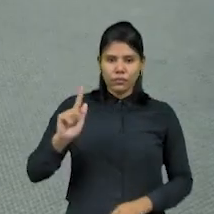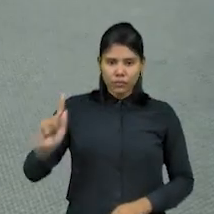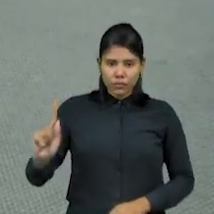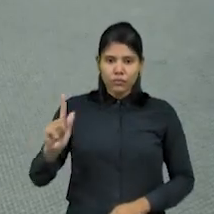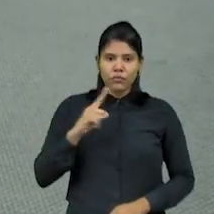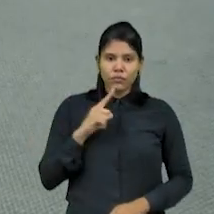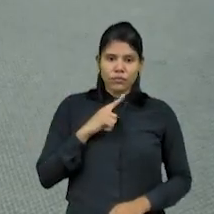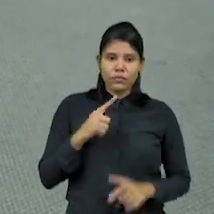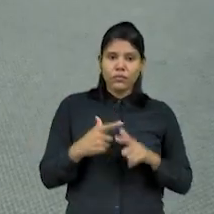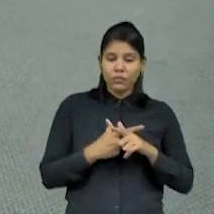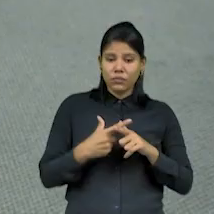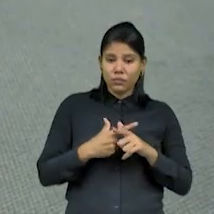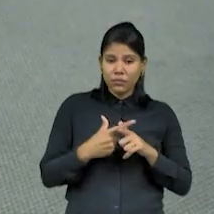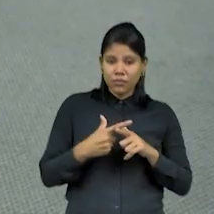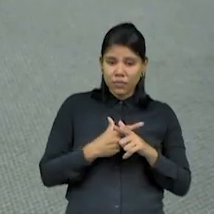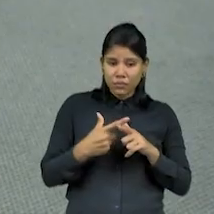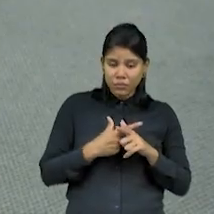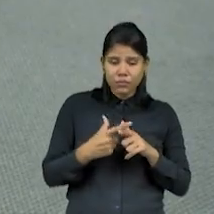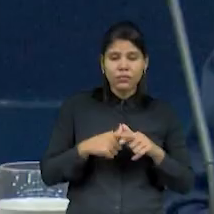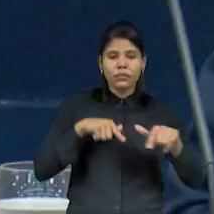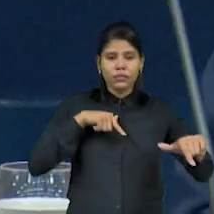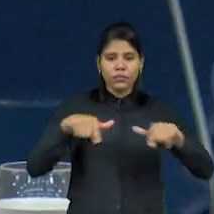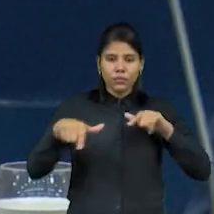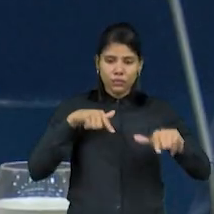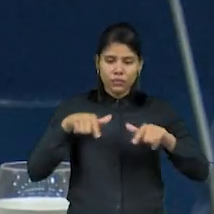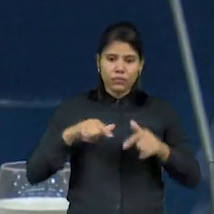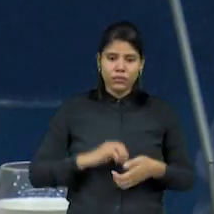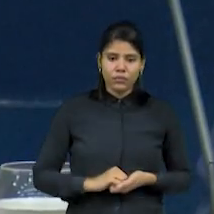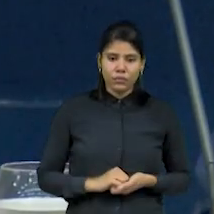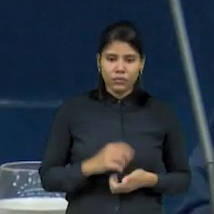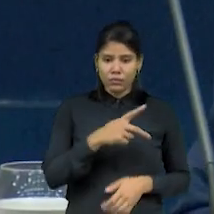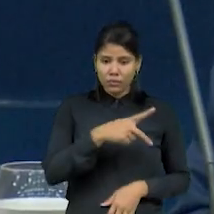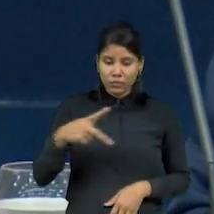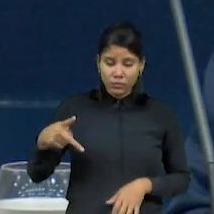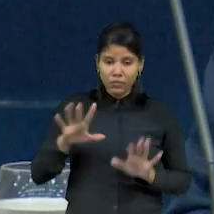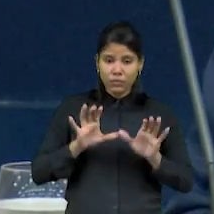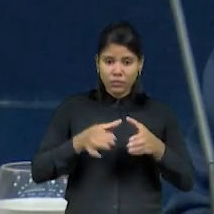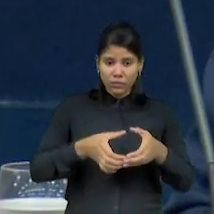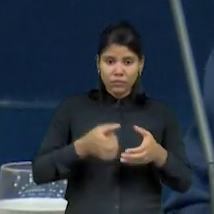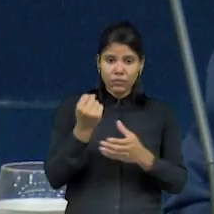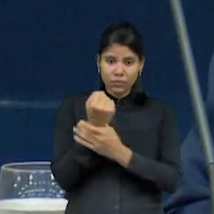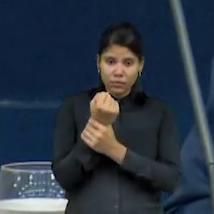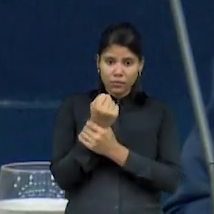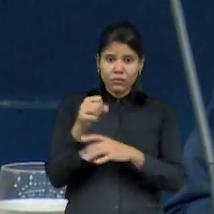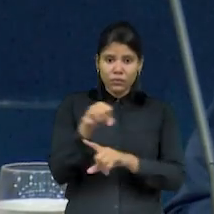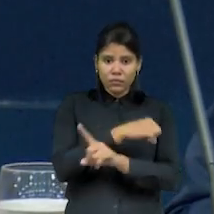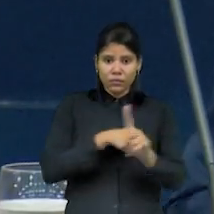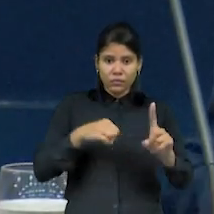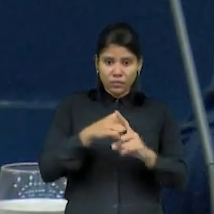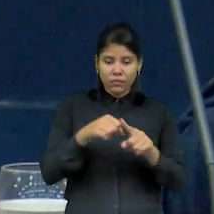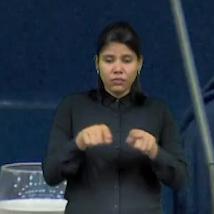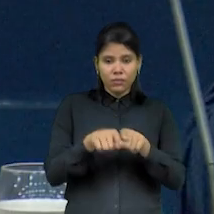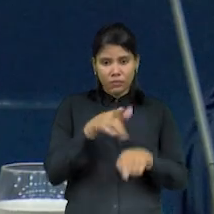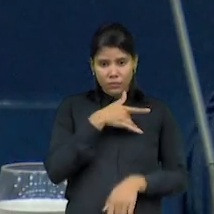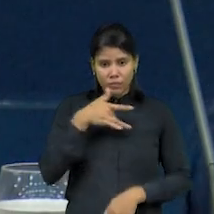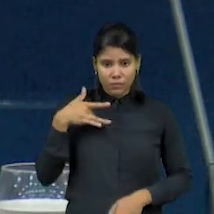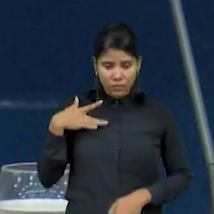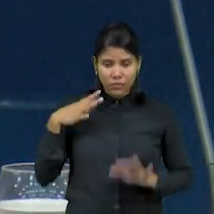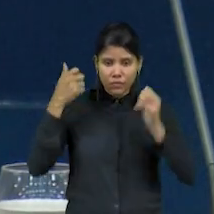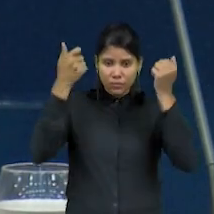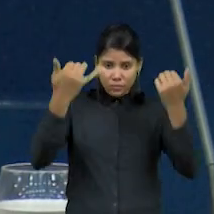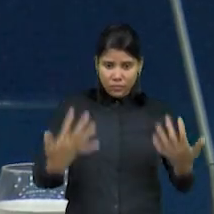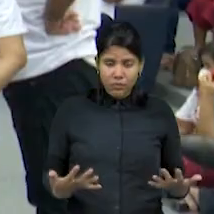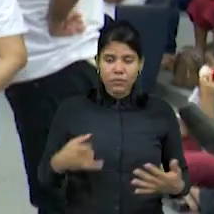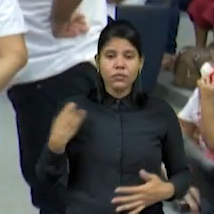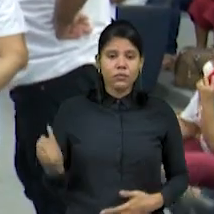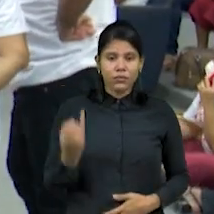para o quadro suplementar da Secretaria de Saúde. O presidente da Comissão de Seguridade Social e Saúde da Casa justificou a importância